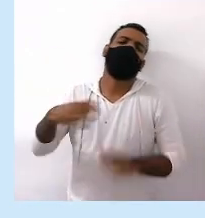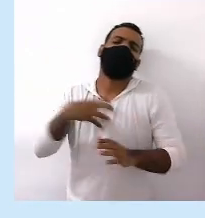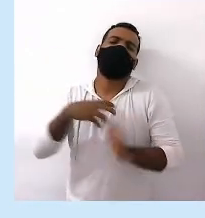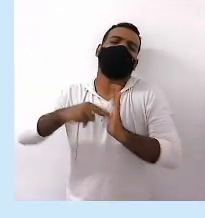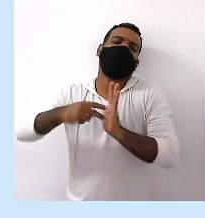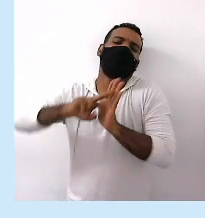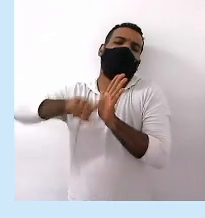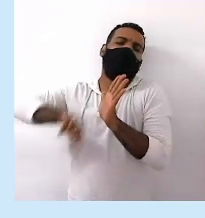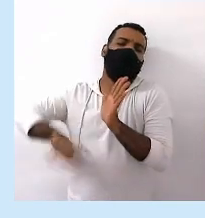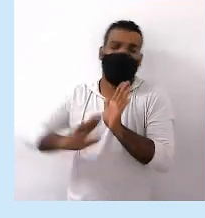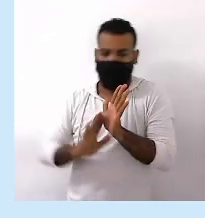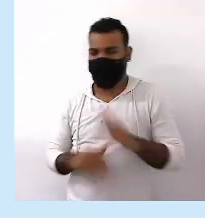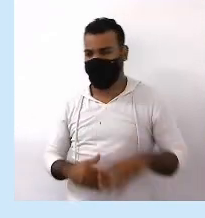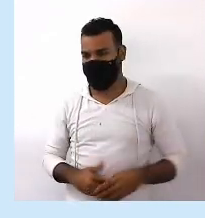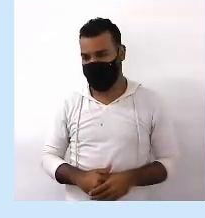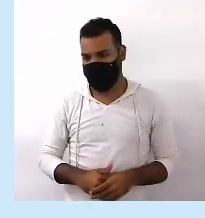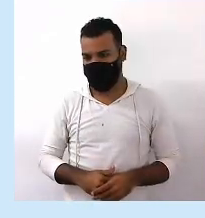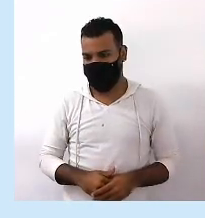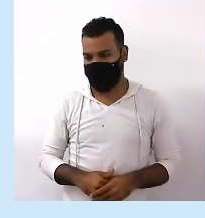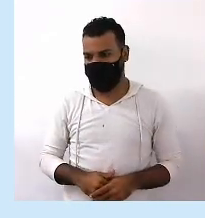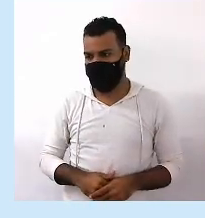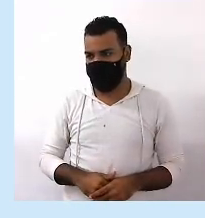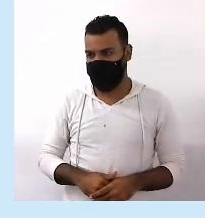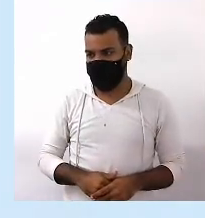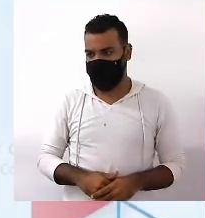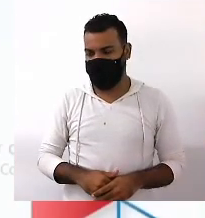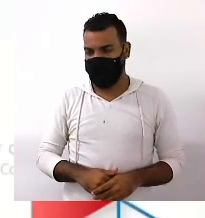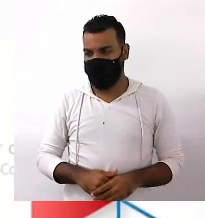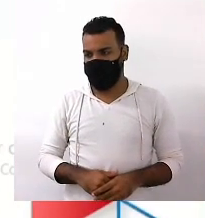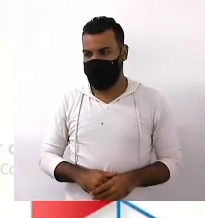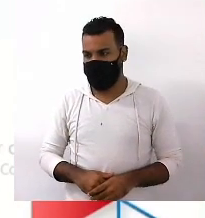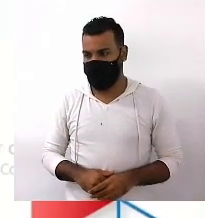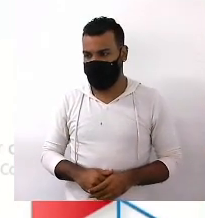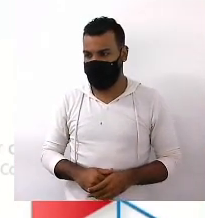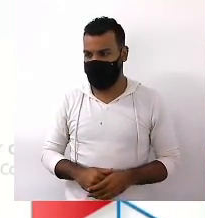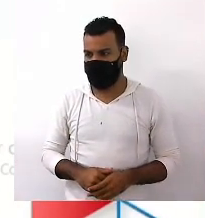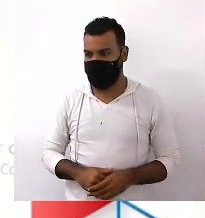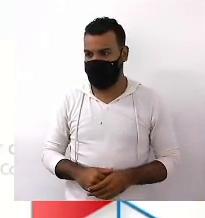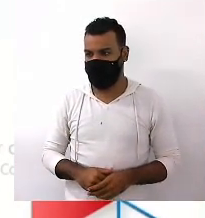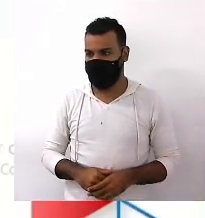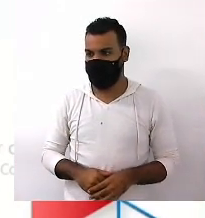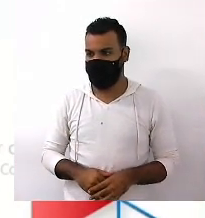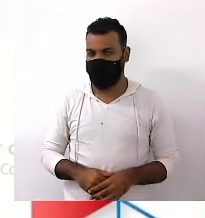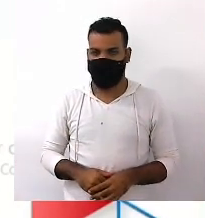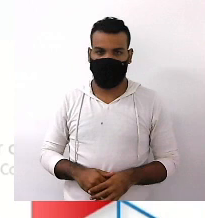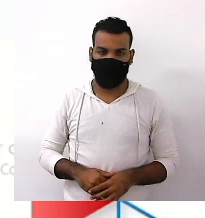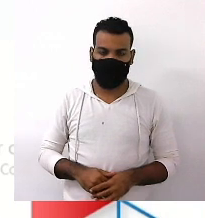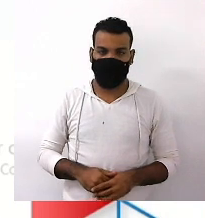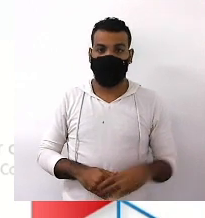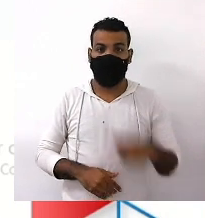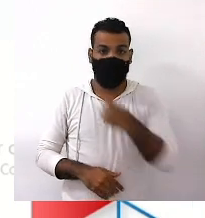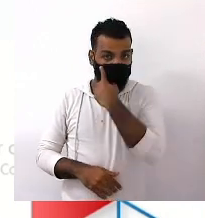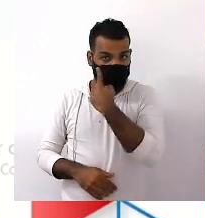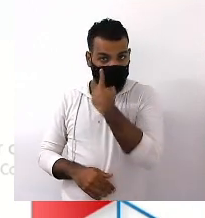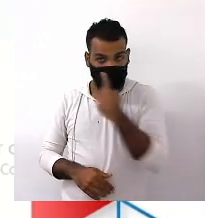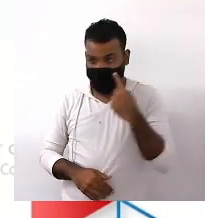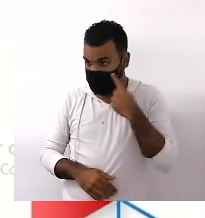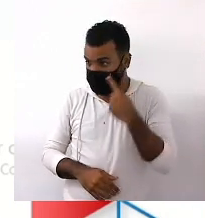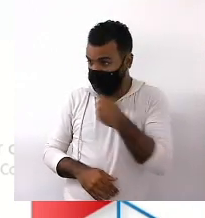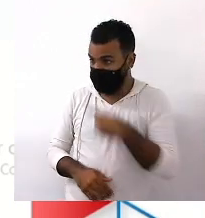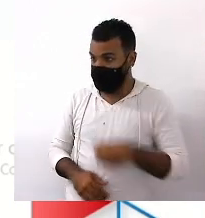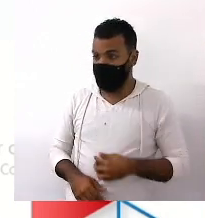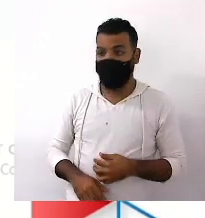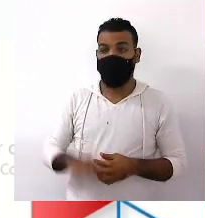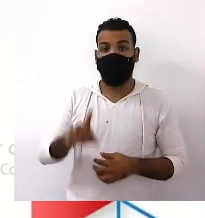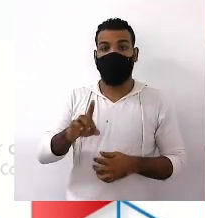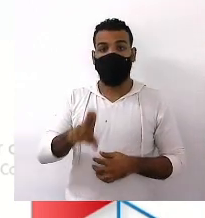Outro exemplo Aí no slide Para você A declaração universal Dos direitos humanos A famosa